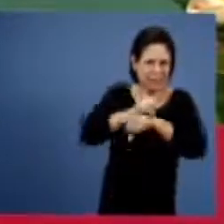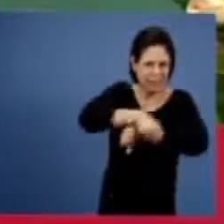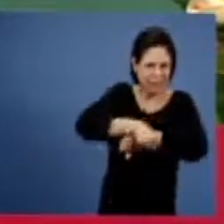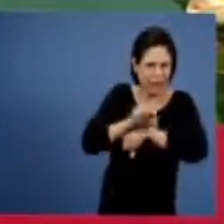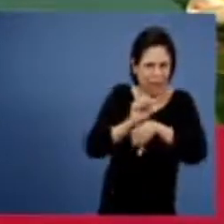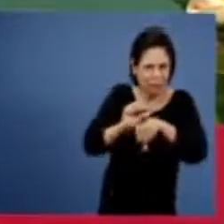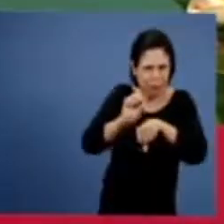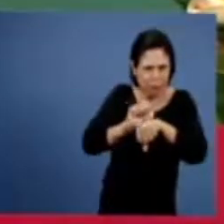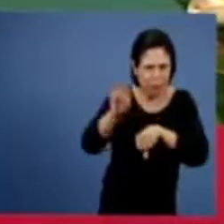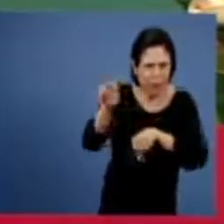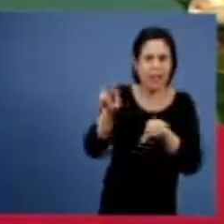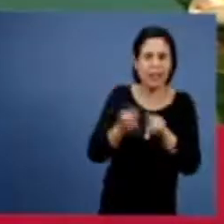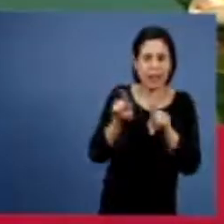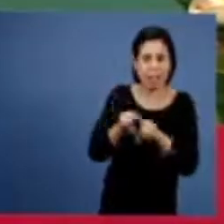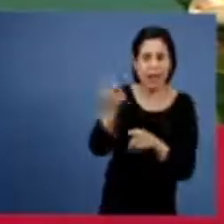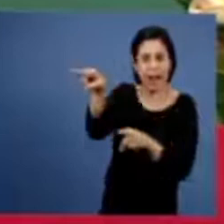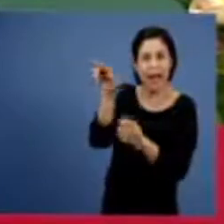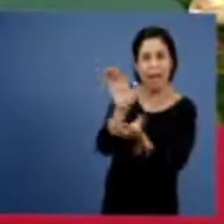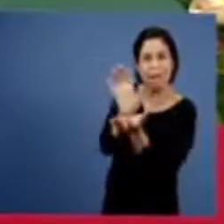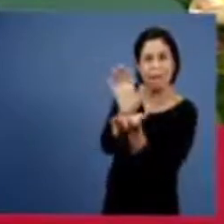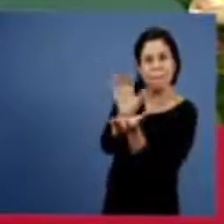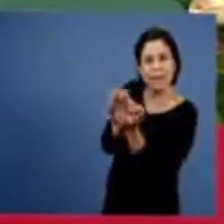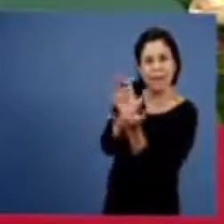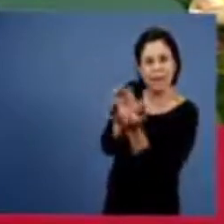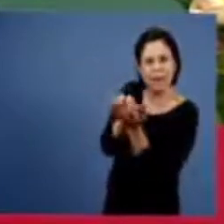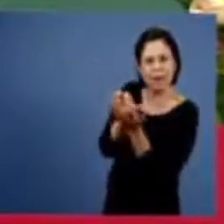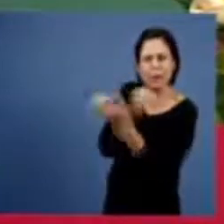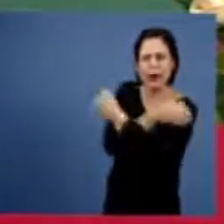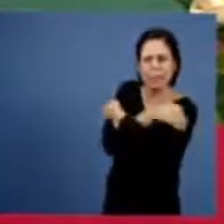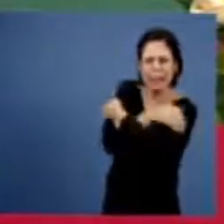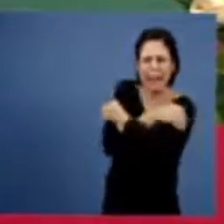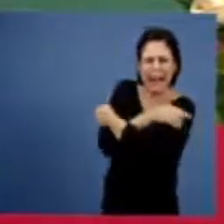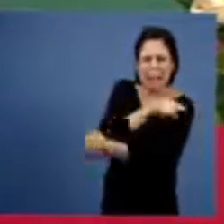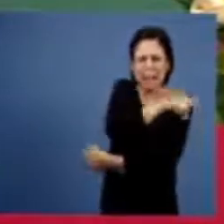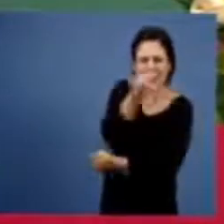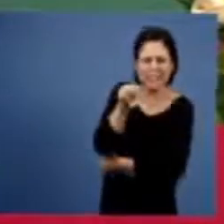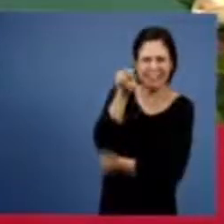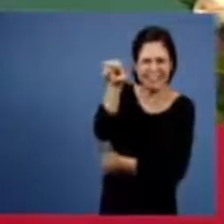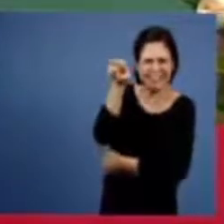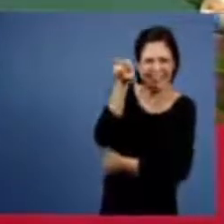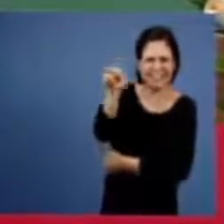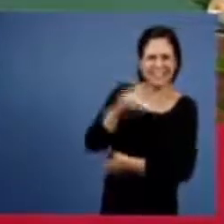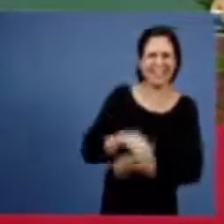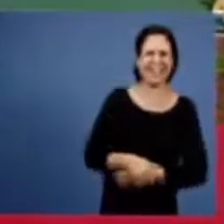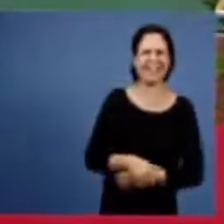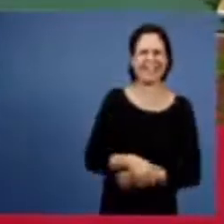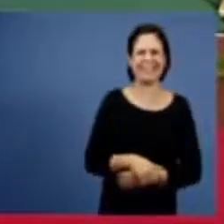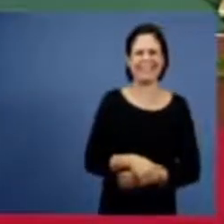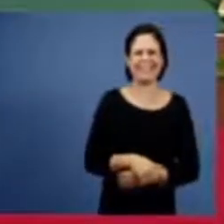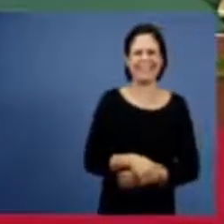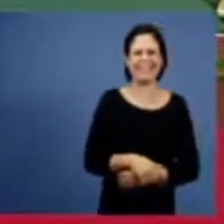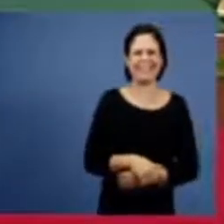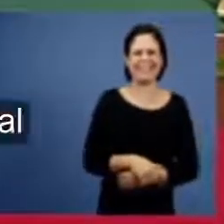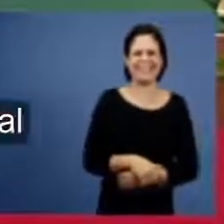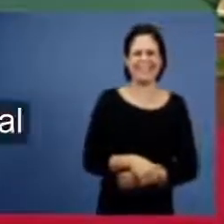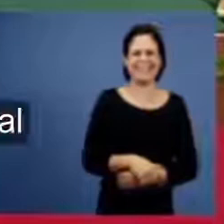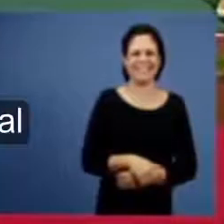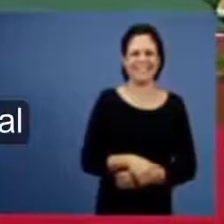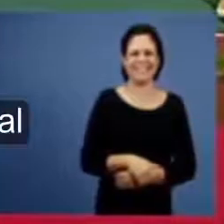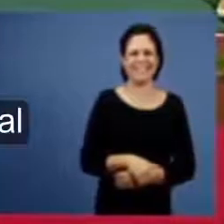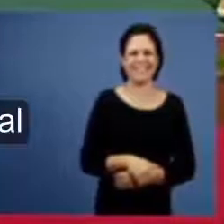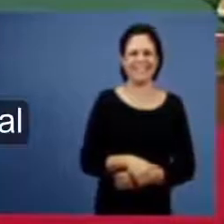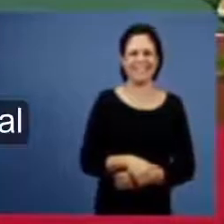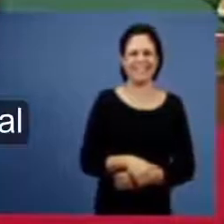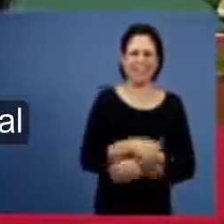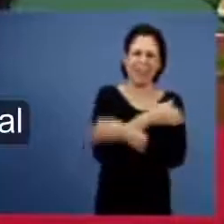em Pernambuco hoje o nosso abraço para aqueles irmãos que estivemos nesse final de semana com eles